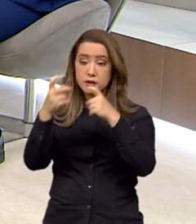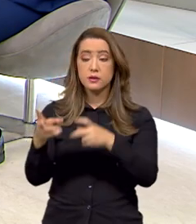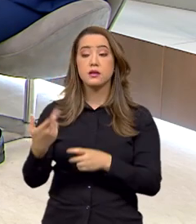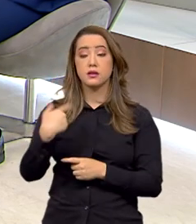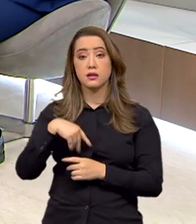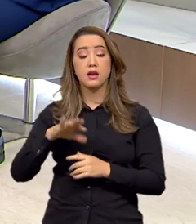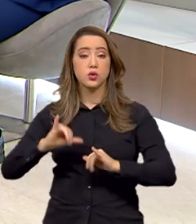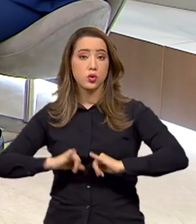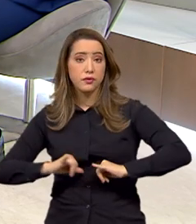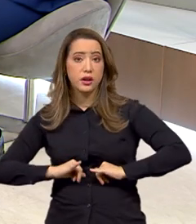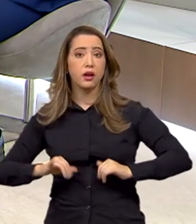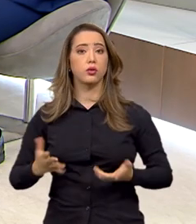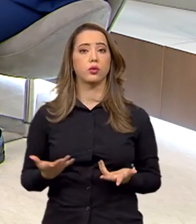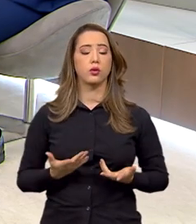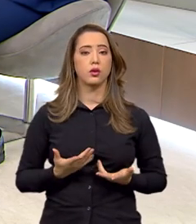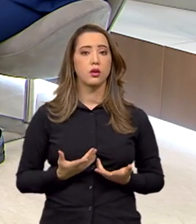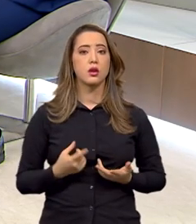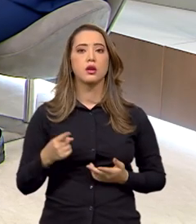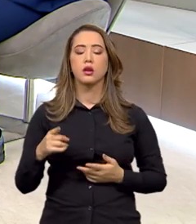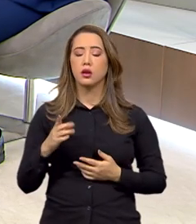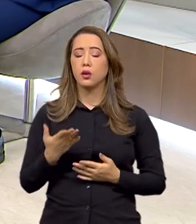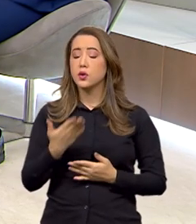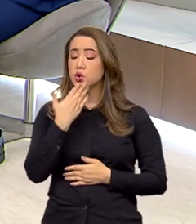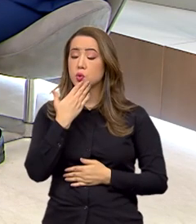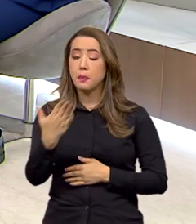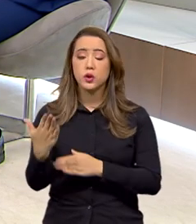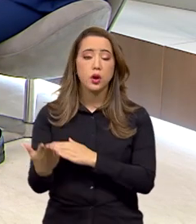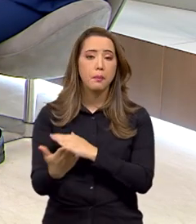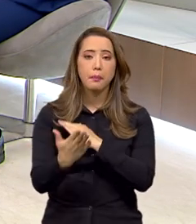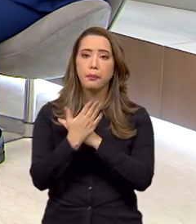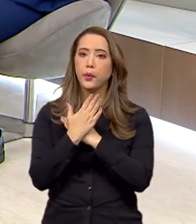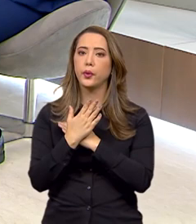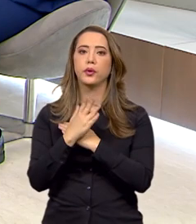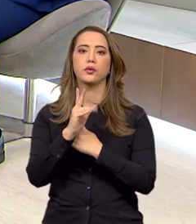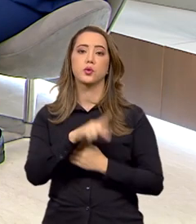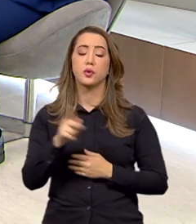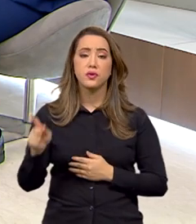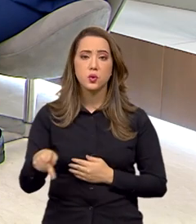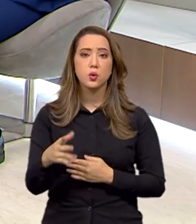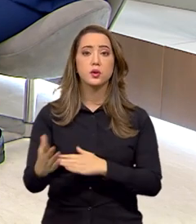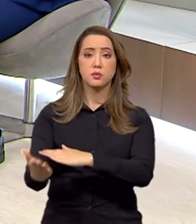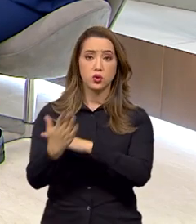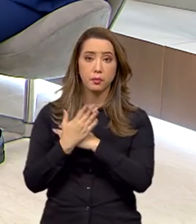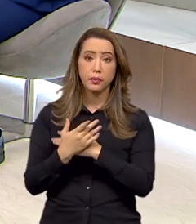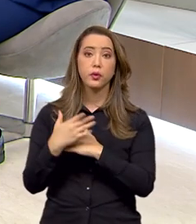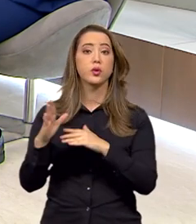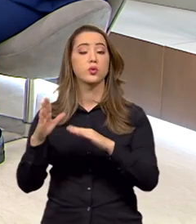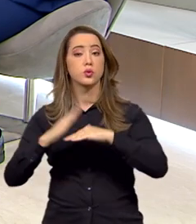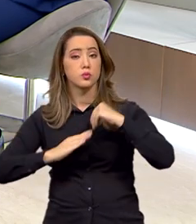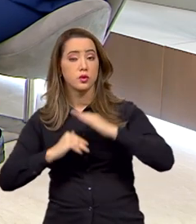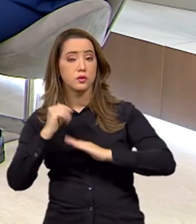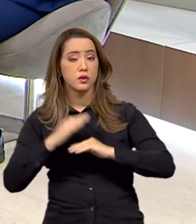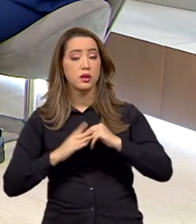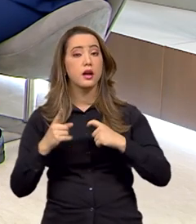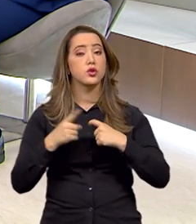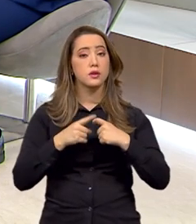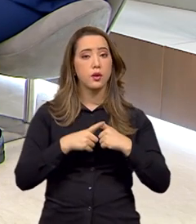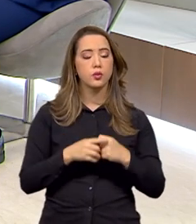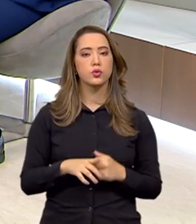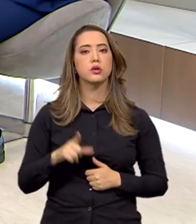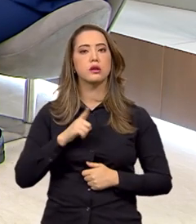principalmente, com os professores, com profissionais de saúde. Inclusive, uma das ações do Ministério de Enfrentamento foi criar números